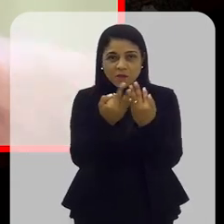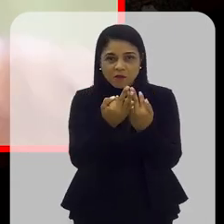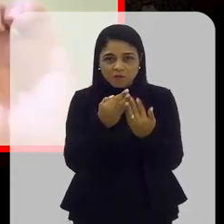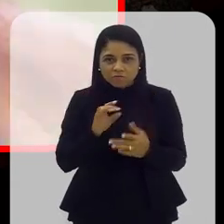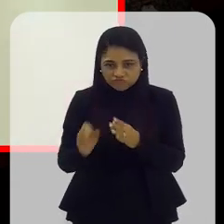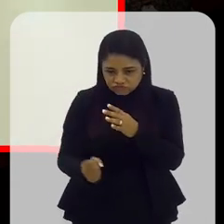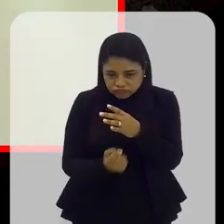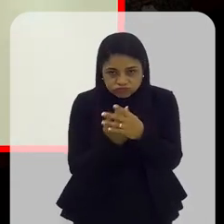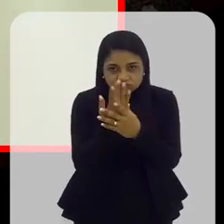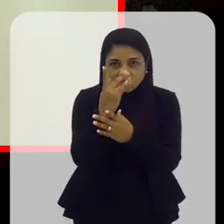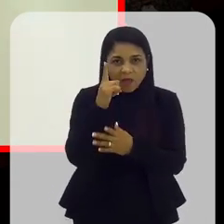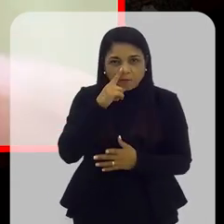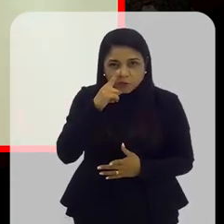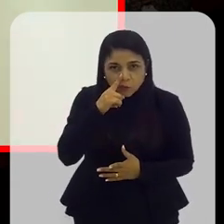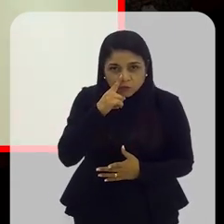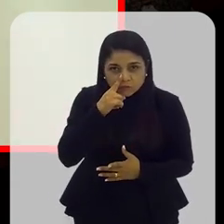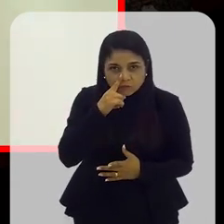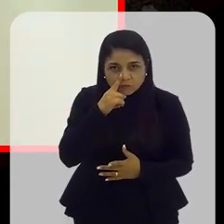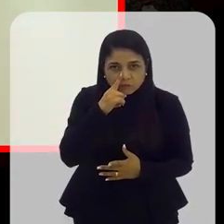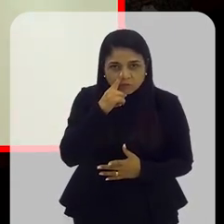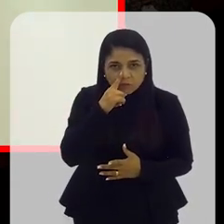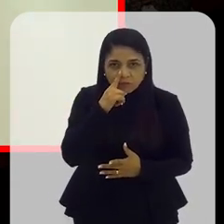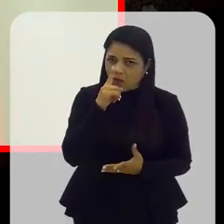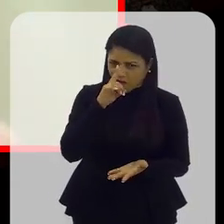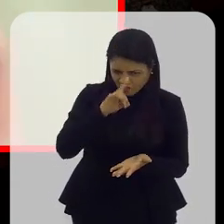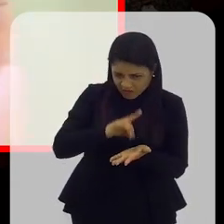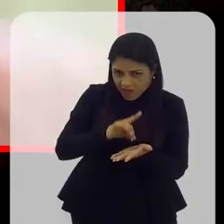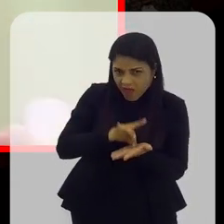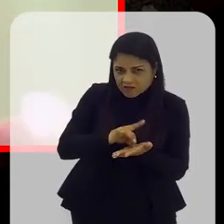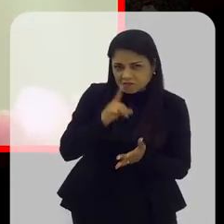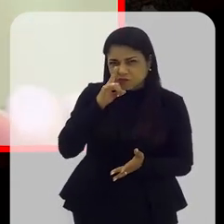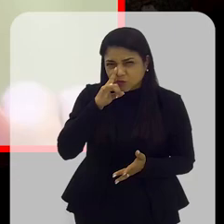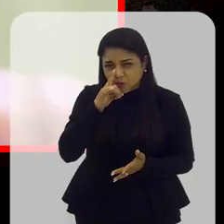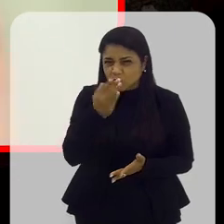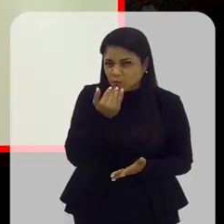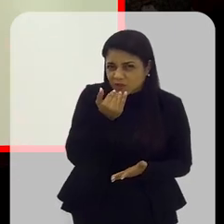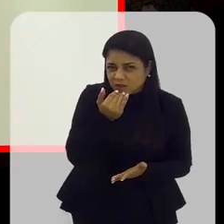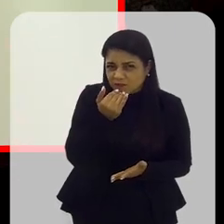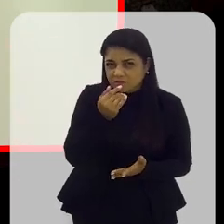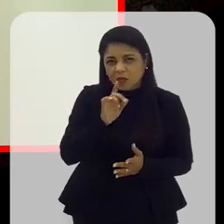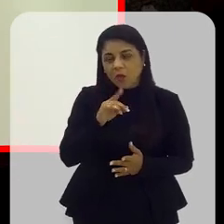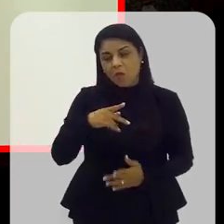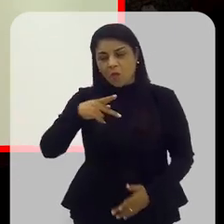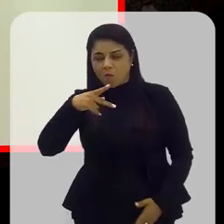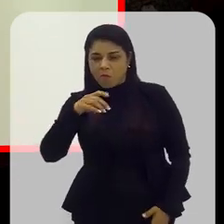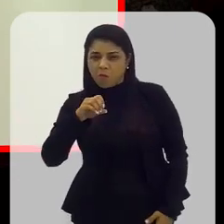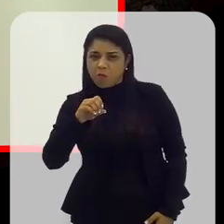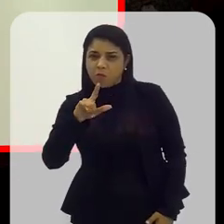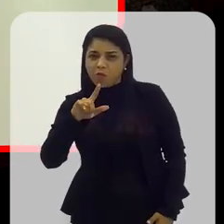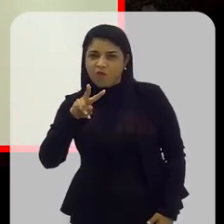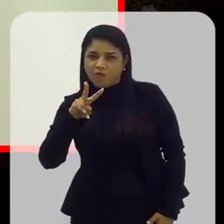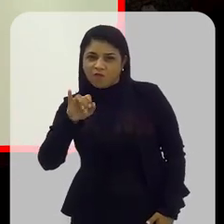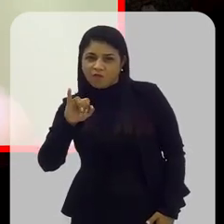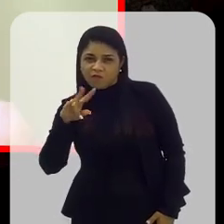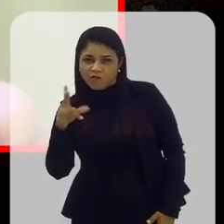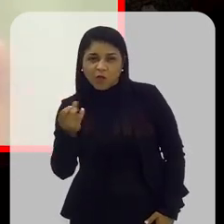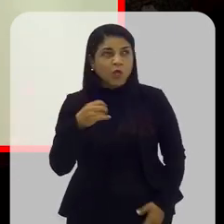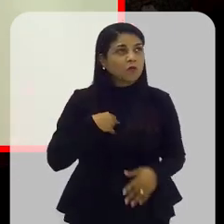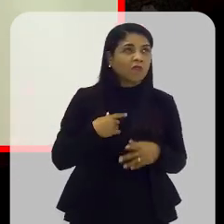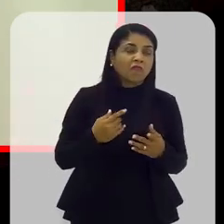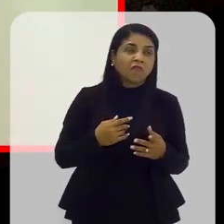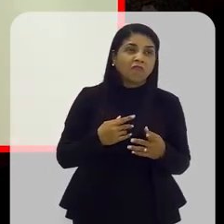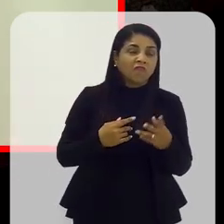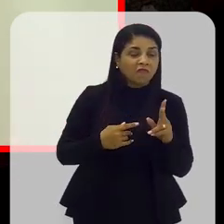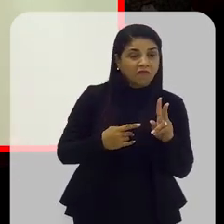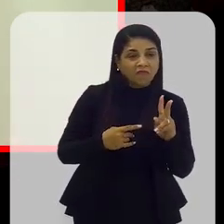nunca vi um pé de biscoito. Então, o biscoito não é comida de verdade. Não é porque o biscoito é de polvilho, o biscoito é de vento,